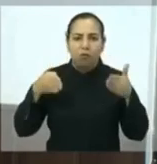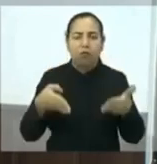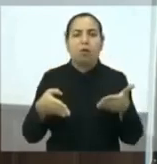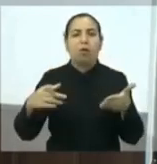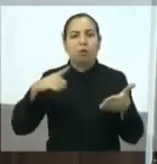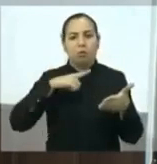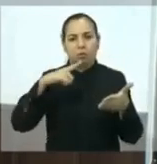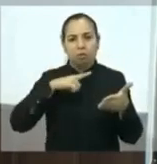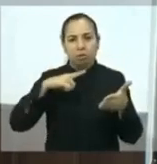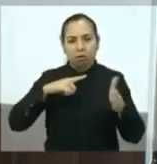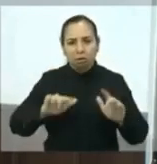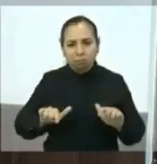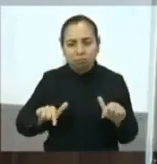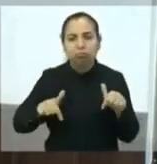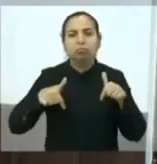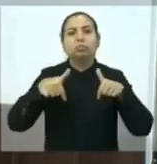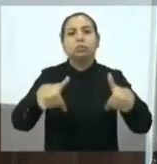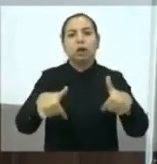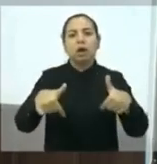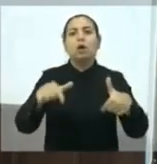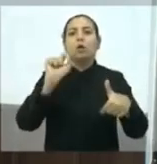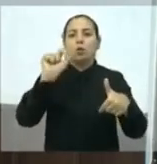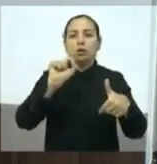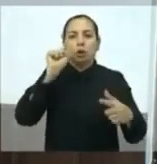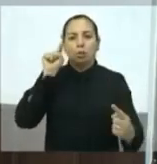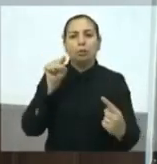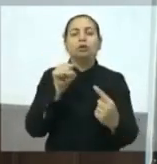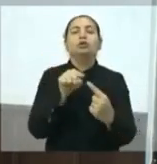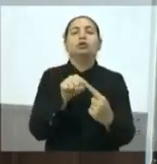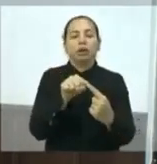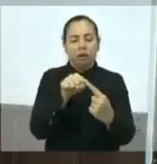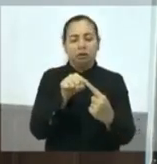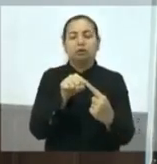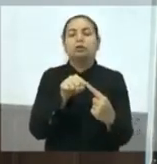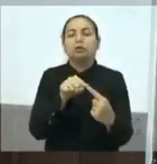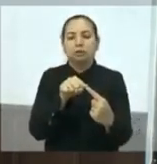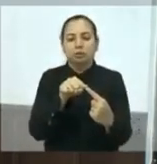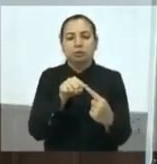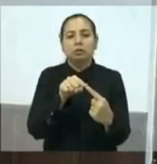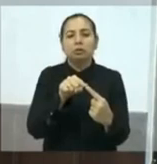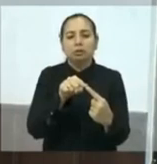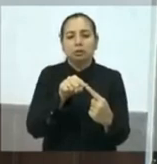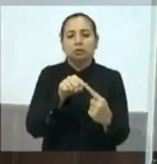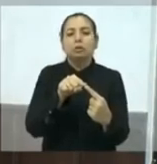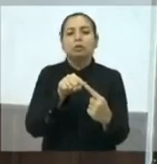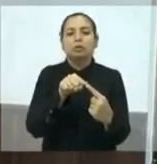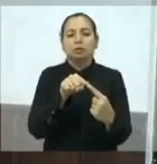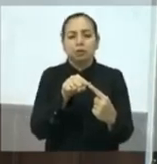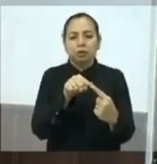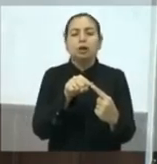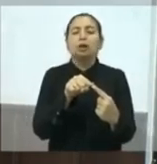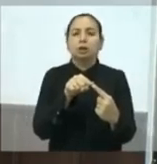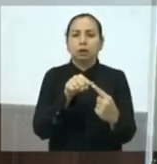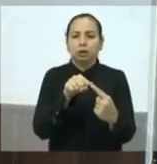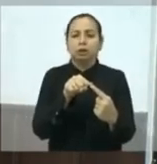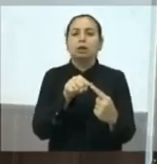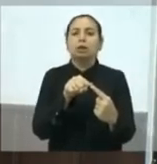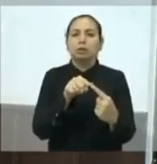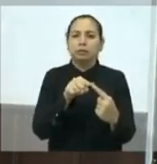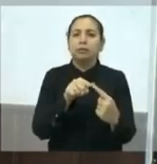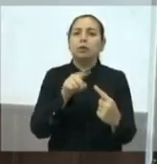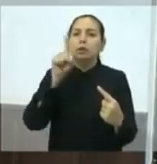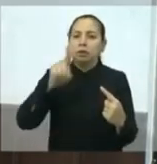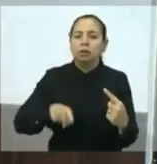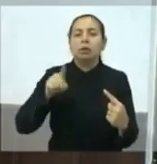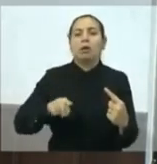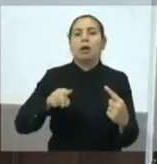causa que é colocar, quando governamos, a máquina, o governo em favor dos que